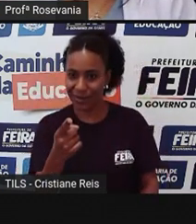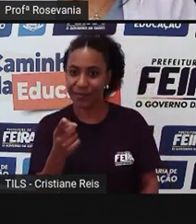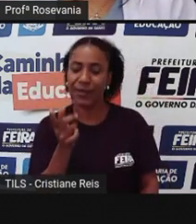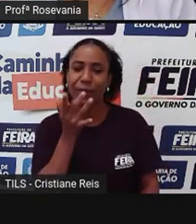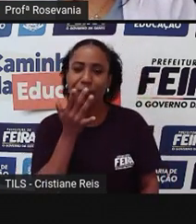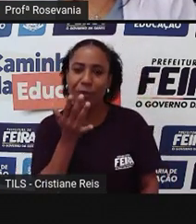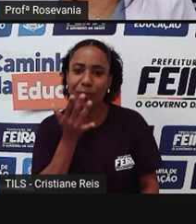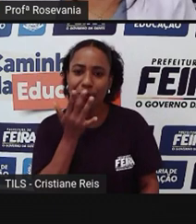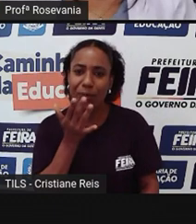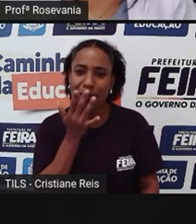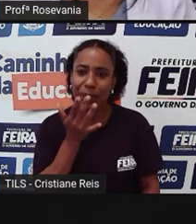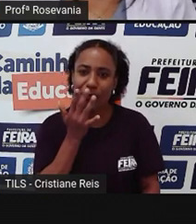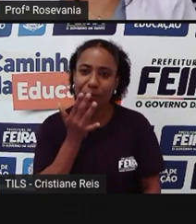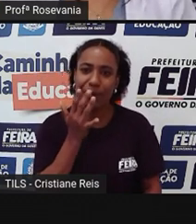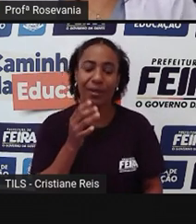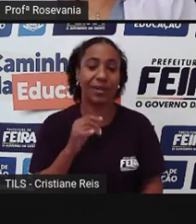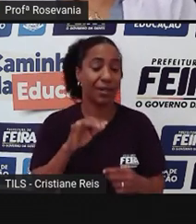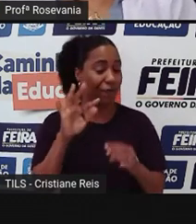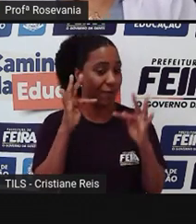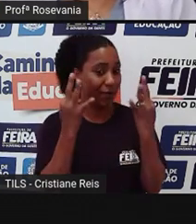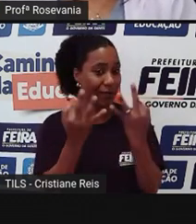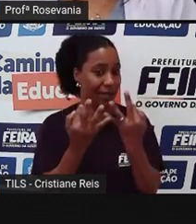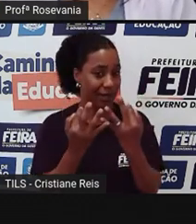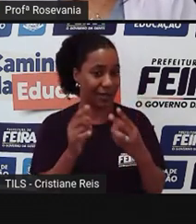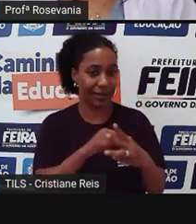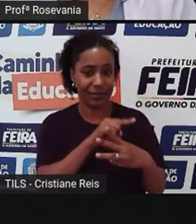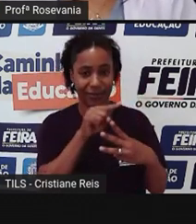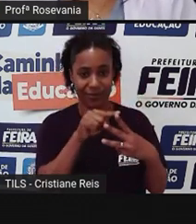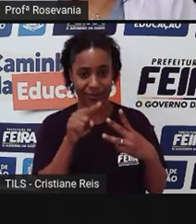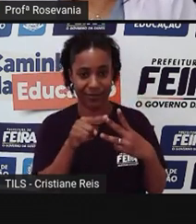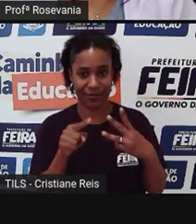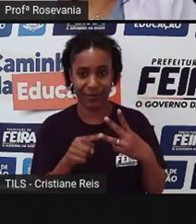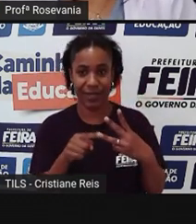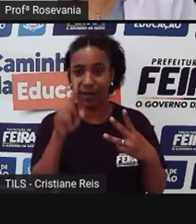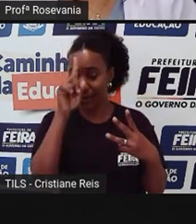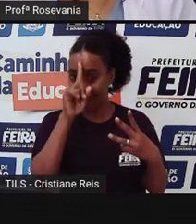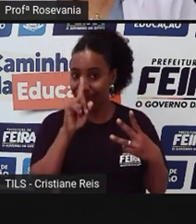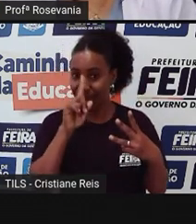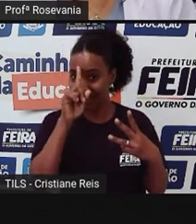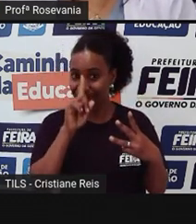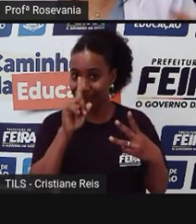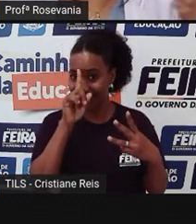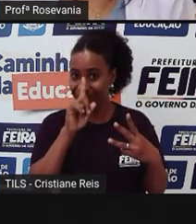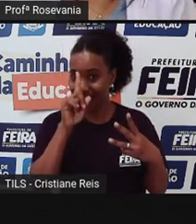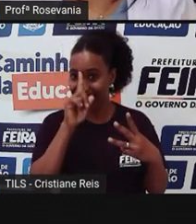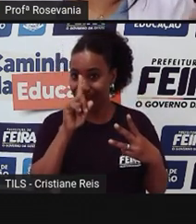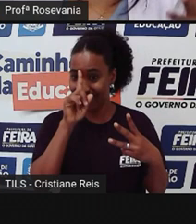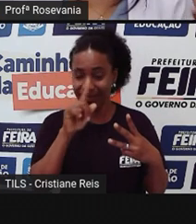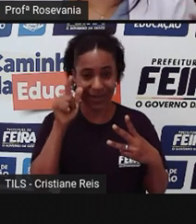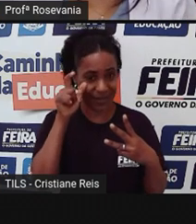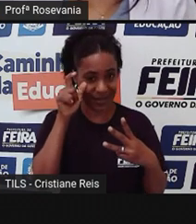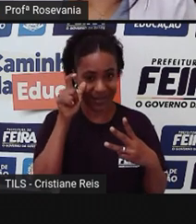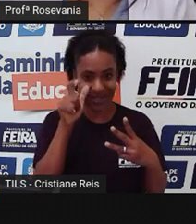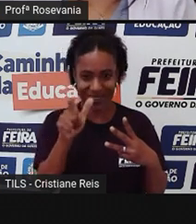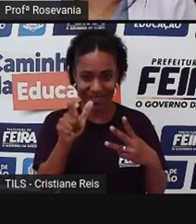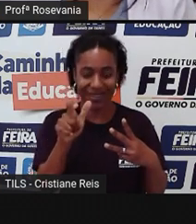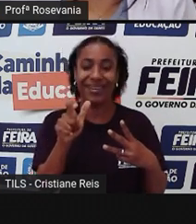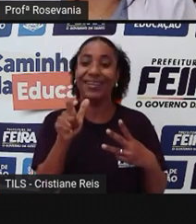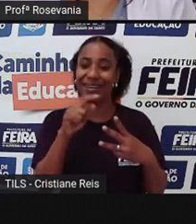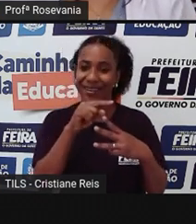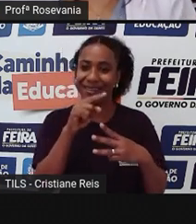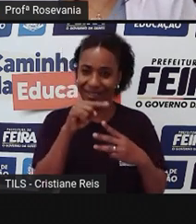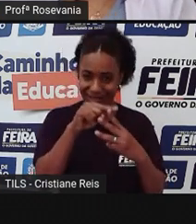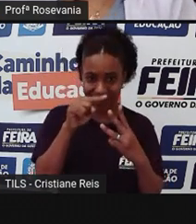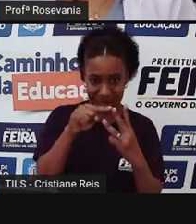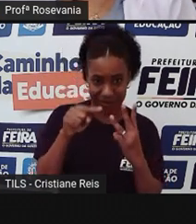aqui, por três famílias. A parte que é amarelinha é a parte que interessa especificamente para a